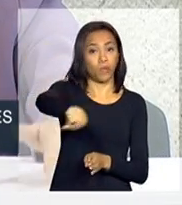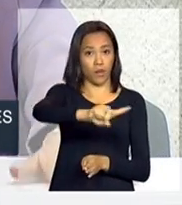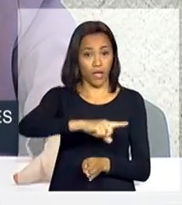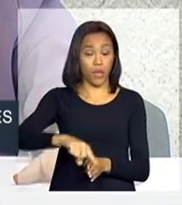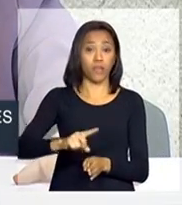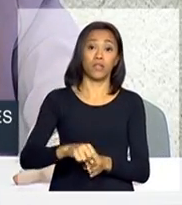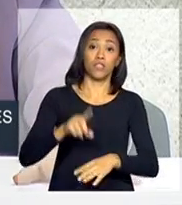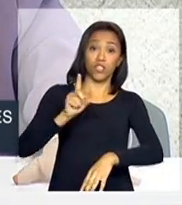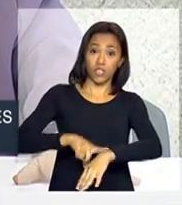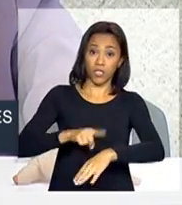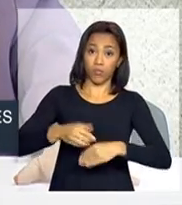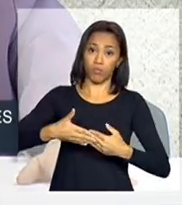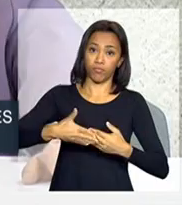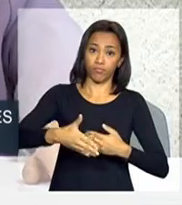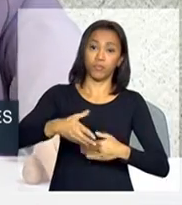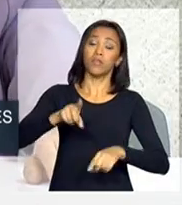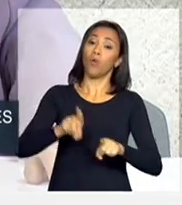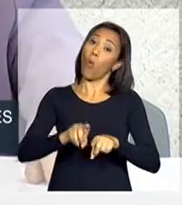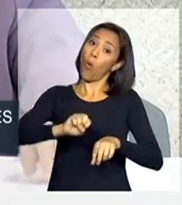e longa duração,